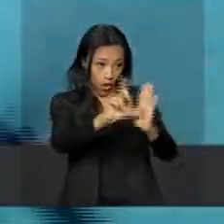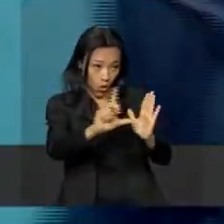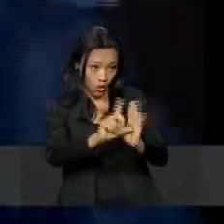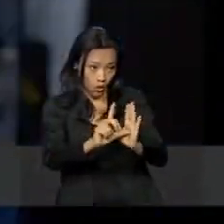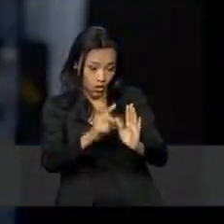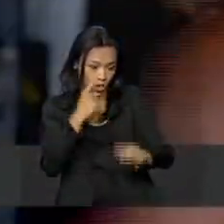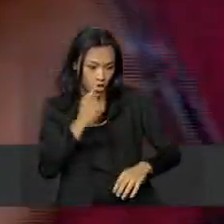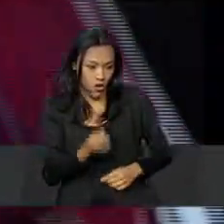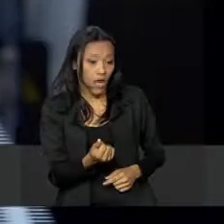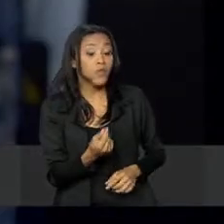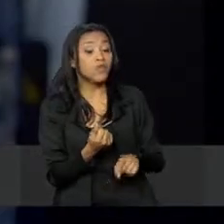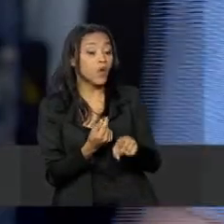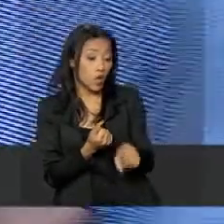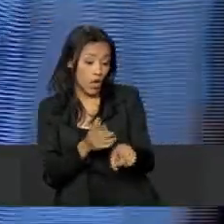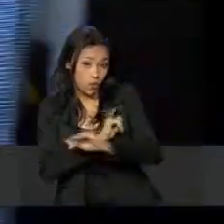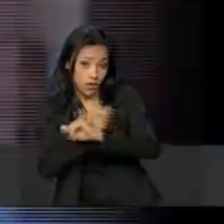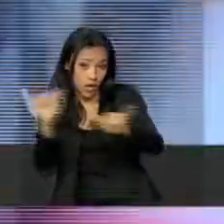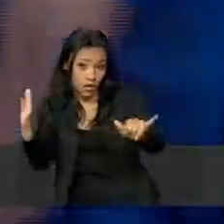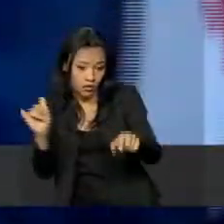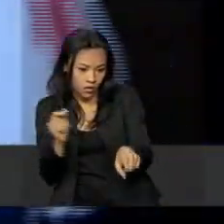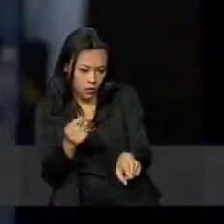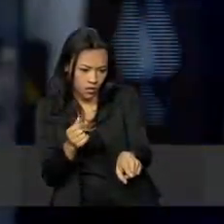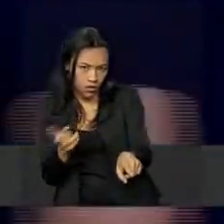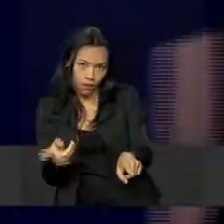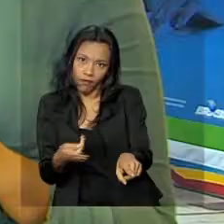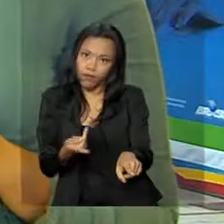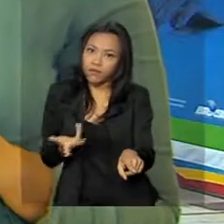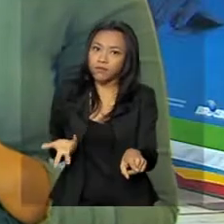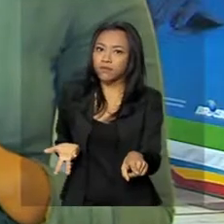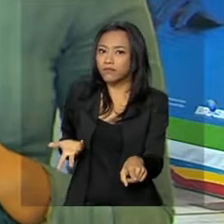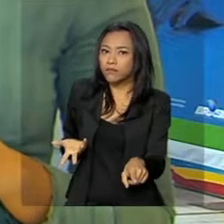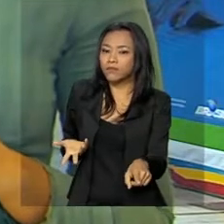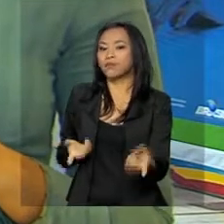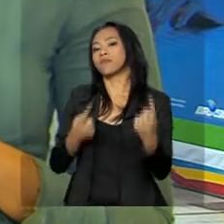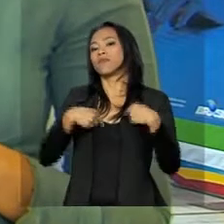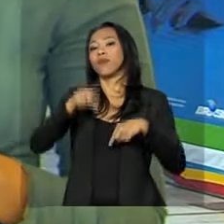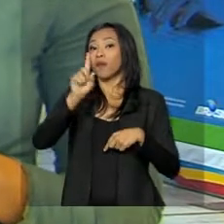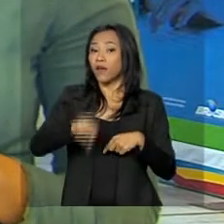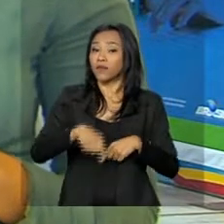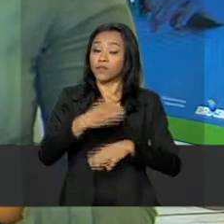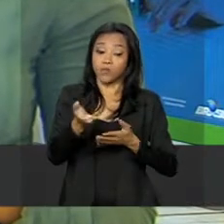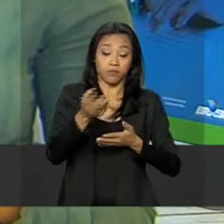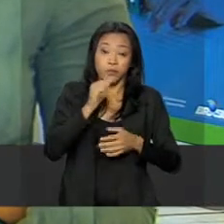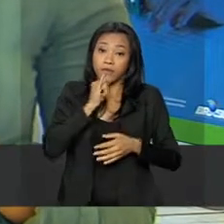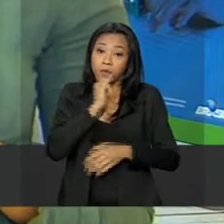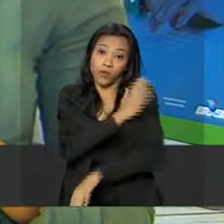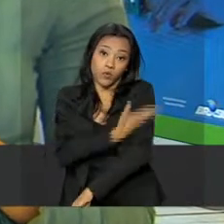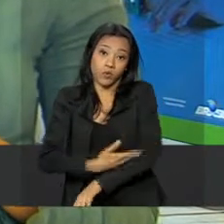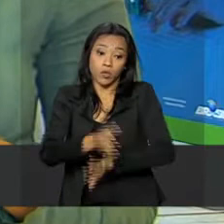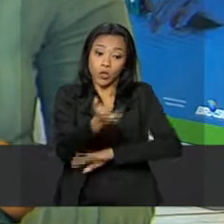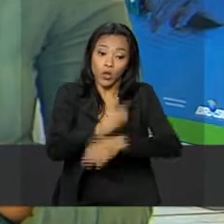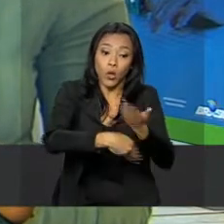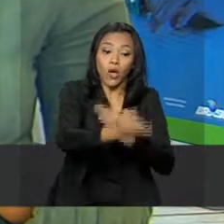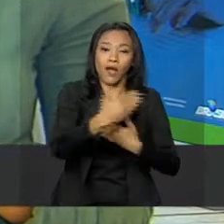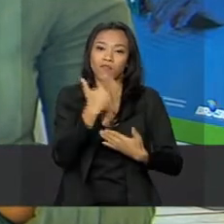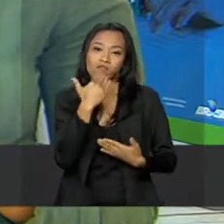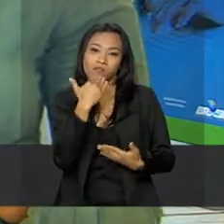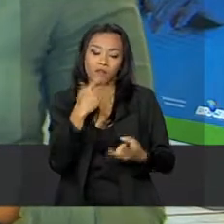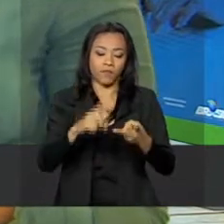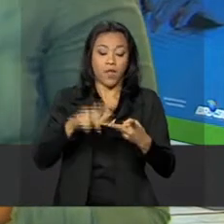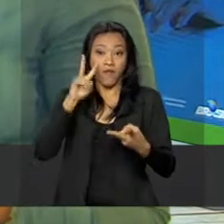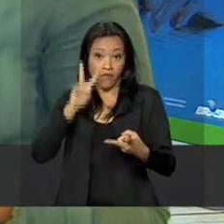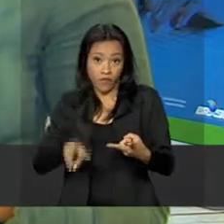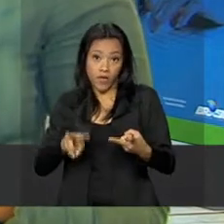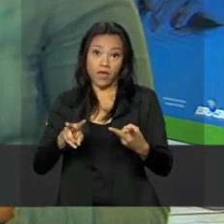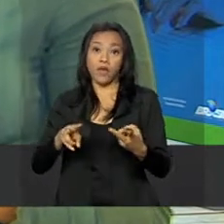estiver o valor que foi anunciado, está errado. Hábitos como de trocar um produto com defeito, olhar a validade